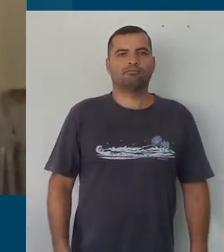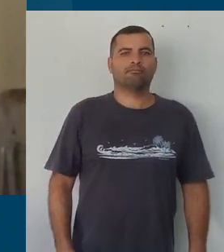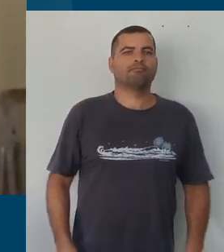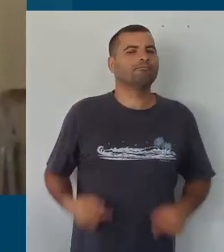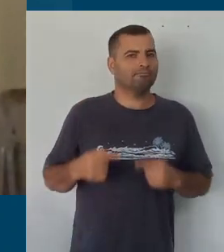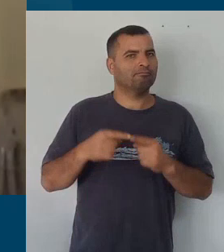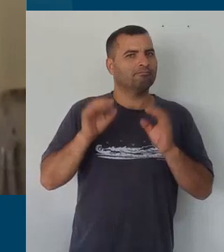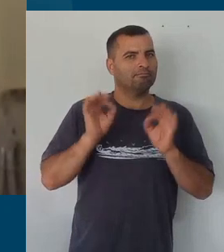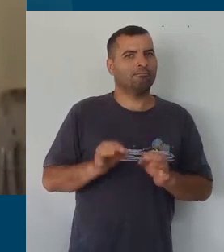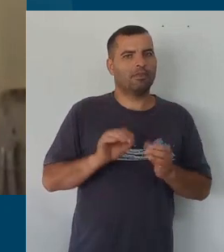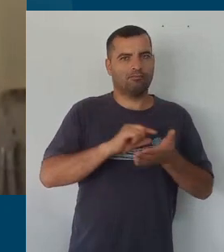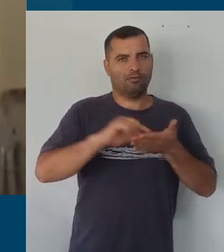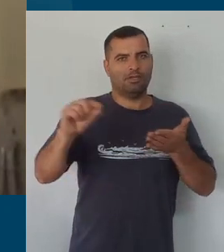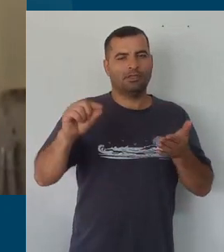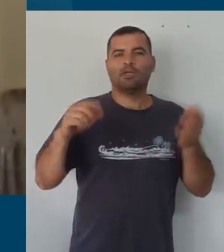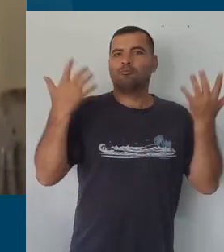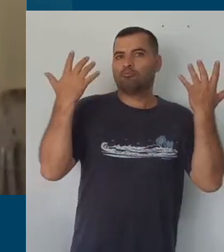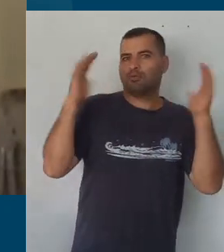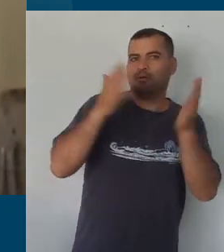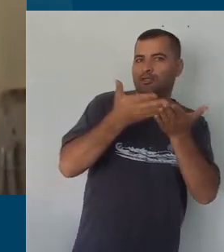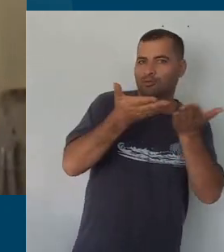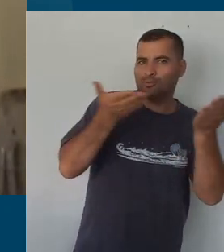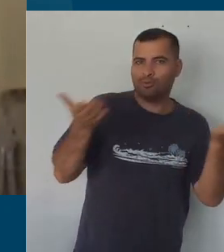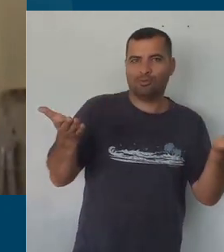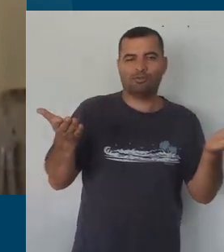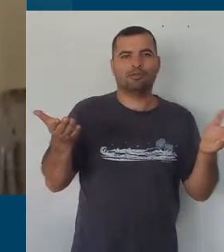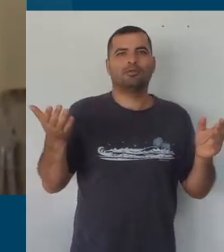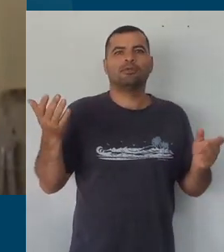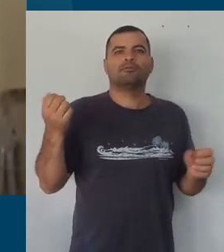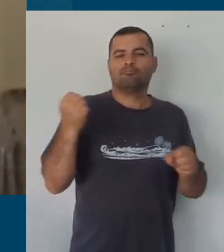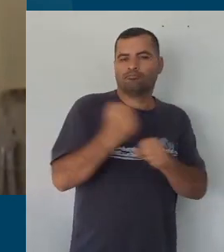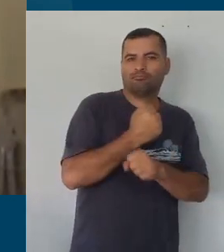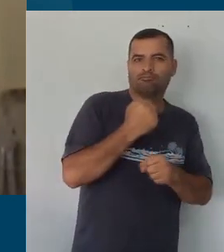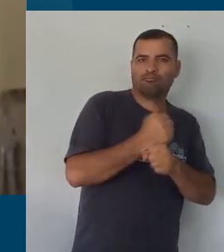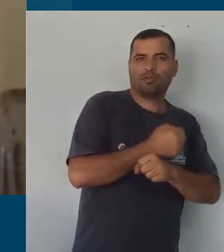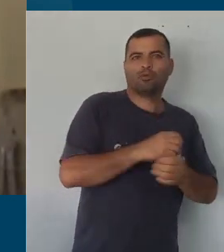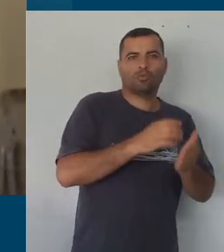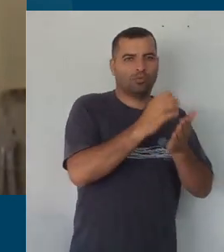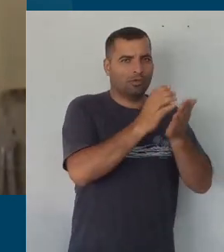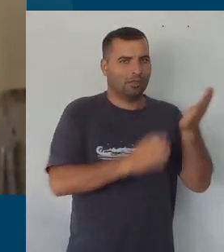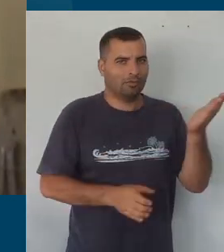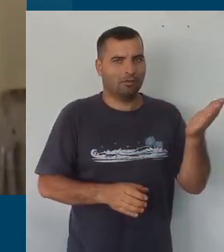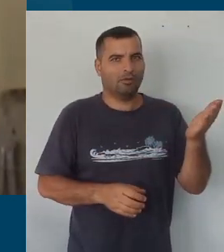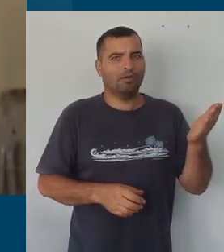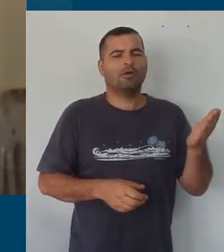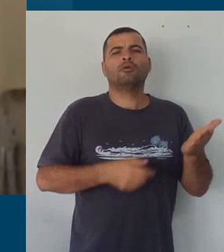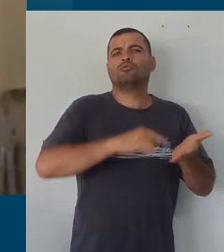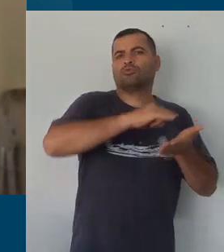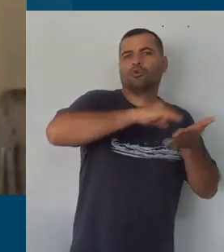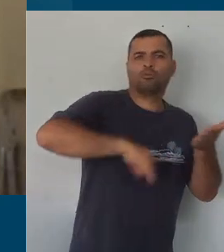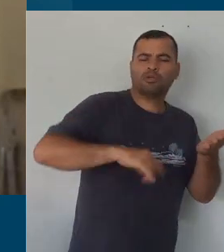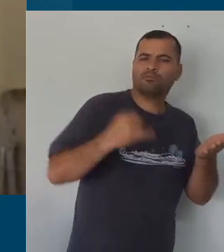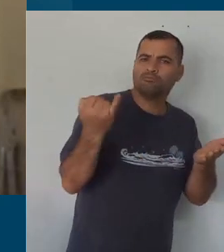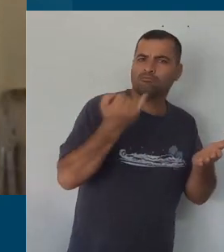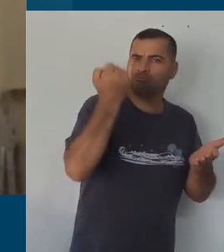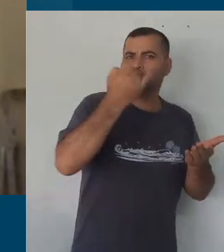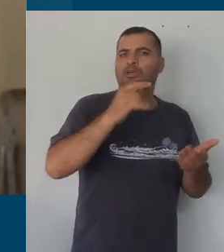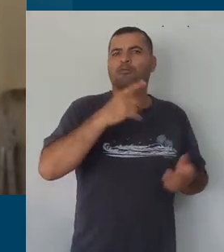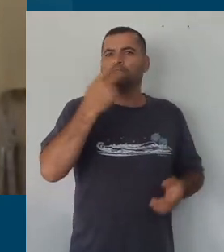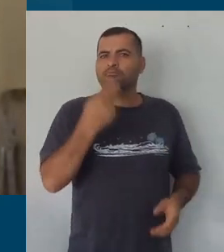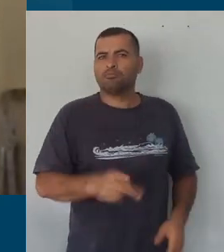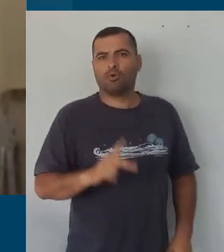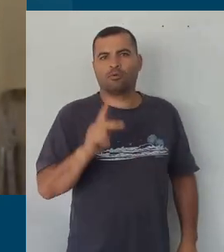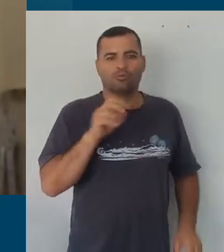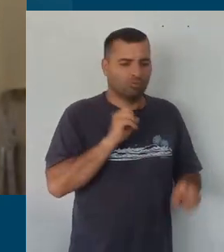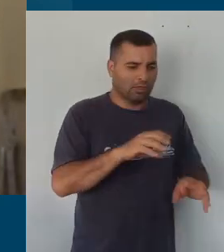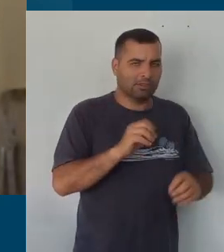Parabéns a todos envolvidos no processo de construção do currículo. É um documento que traz autonomia, educação do nosso município e o